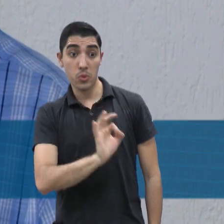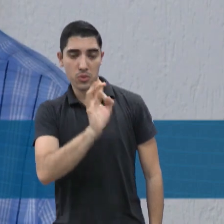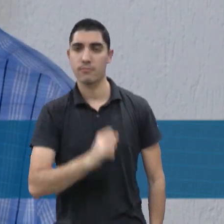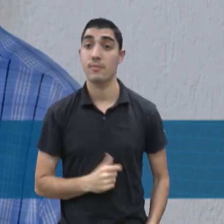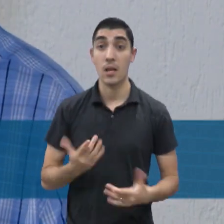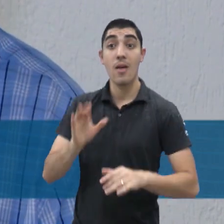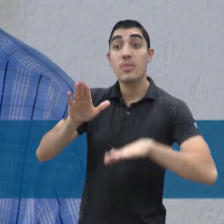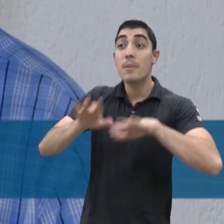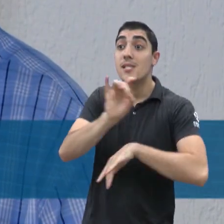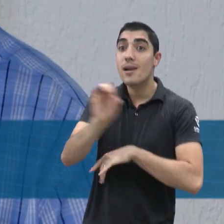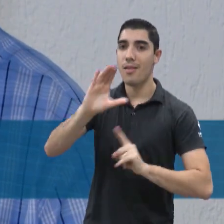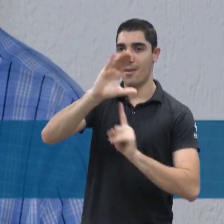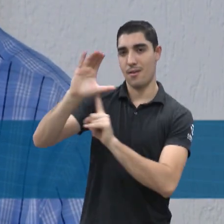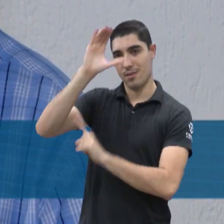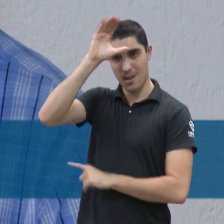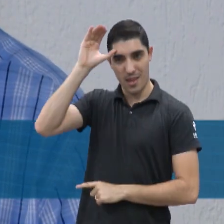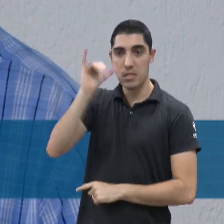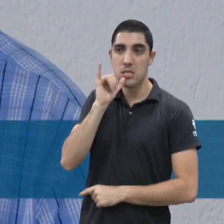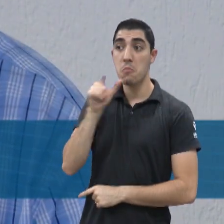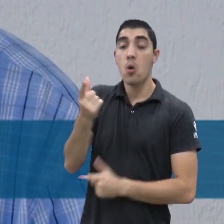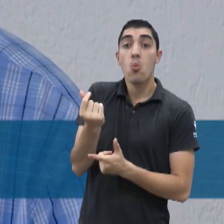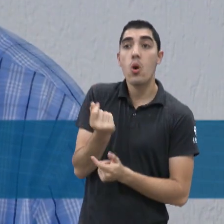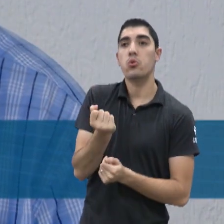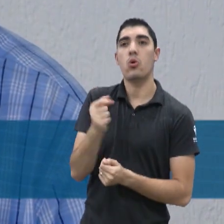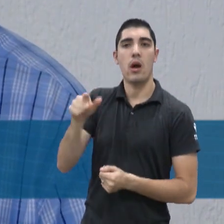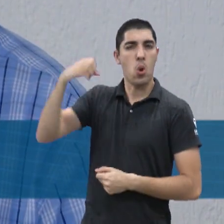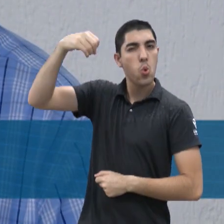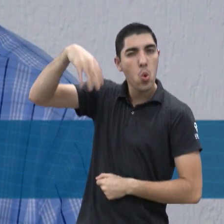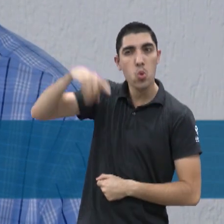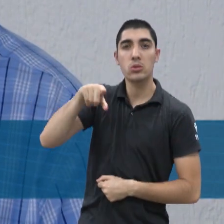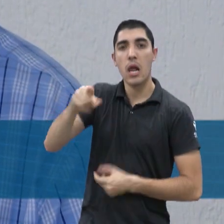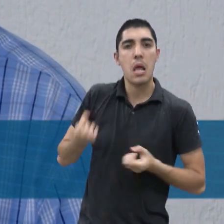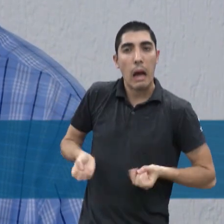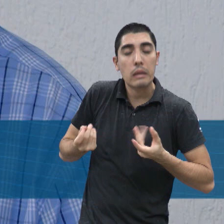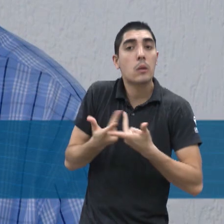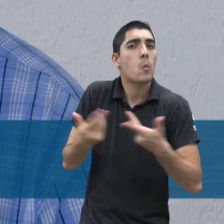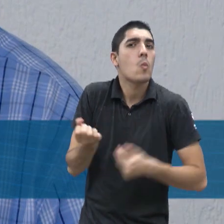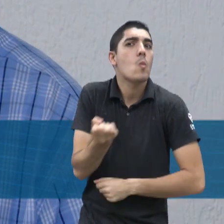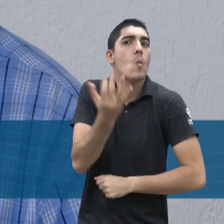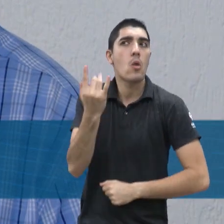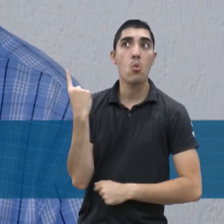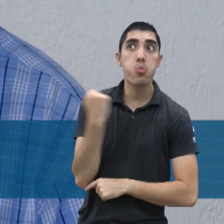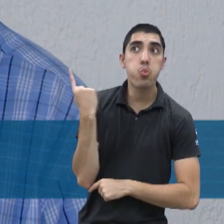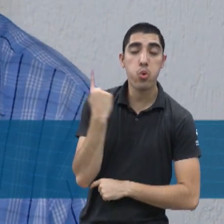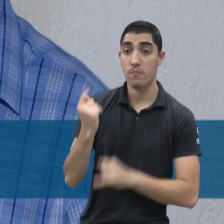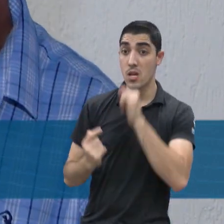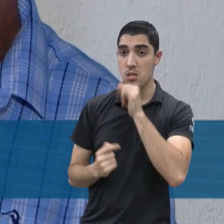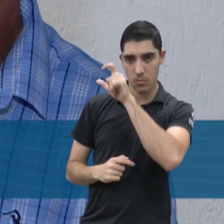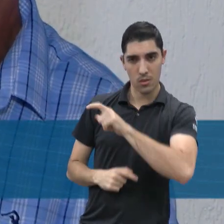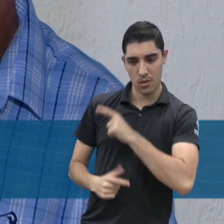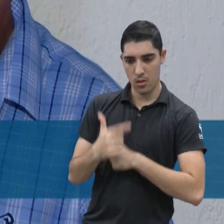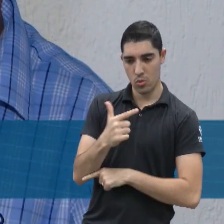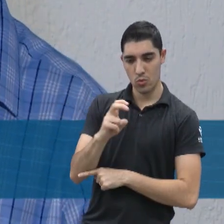cliente. Hoje, um cliente que gasta basicamente 300 reais, como eu mencionei, e ele vai ter uma economia de 250, ele não